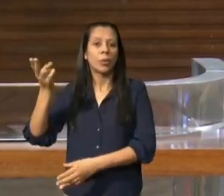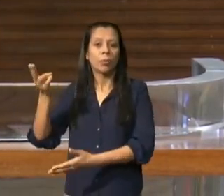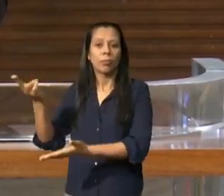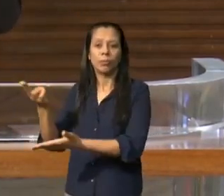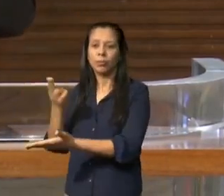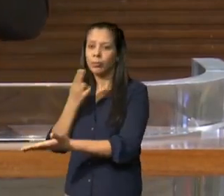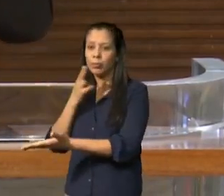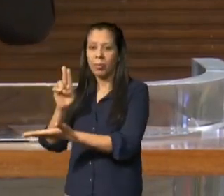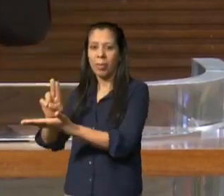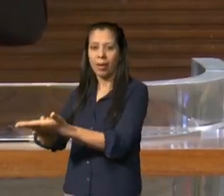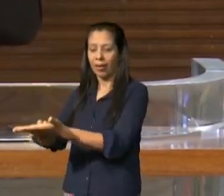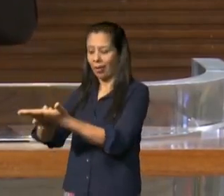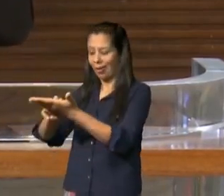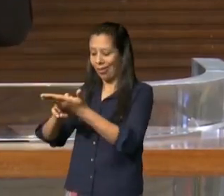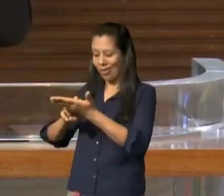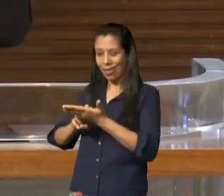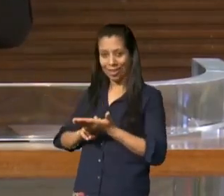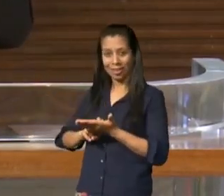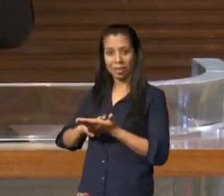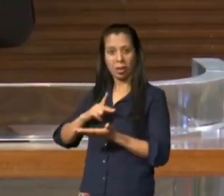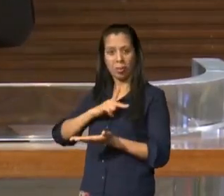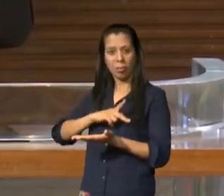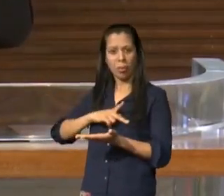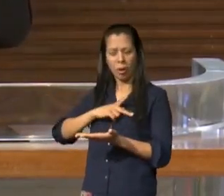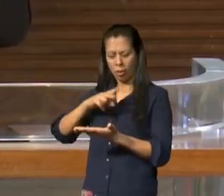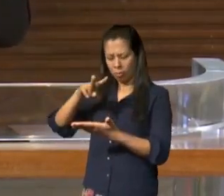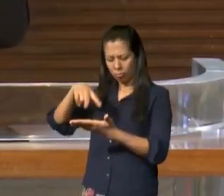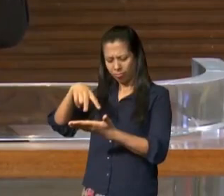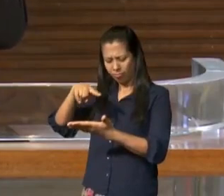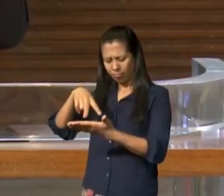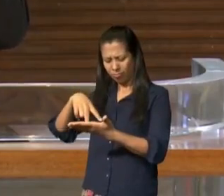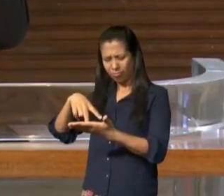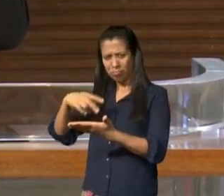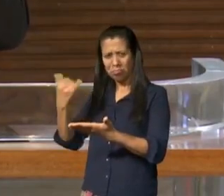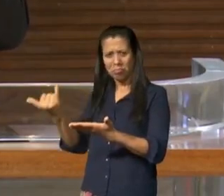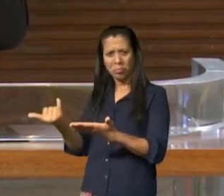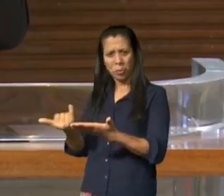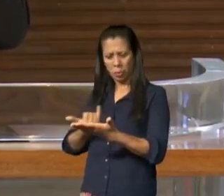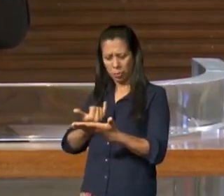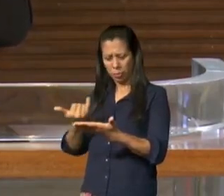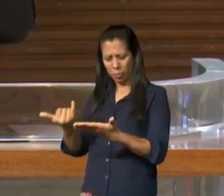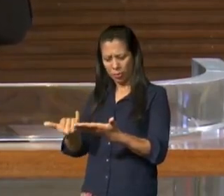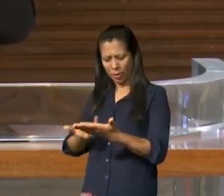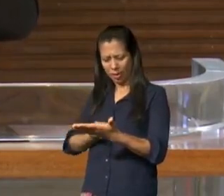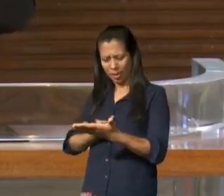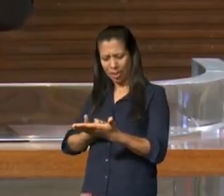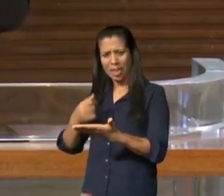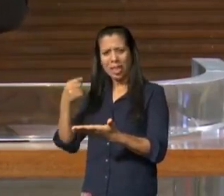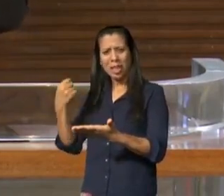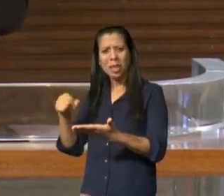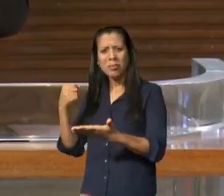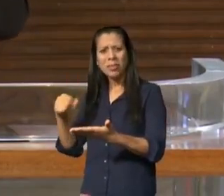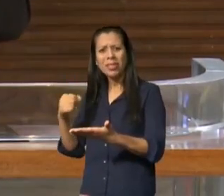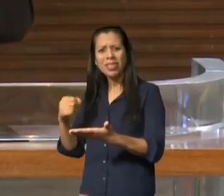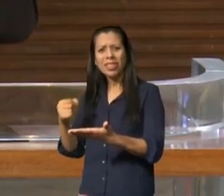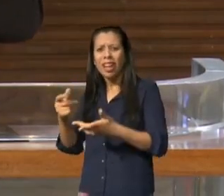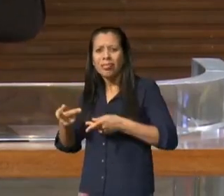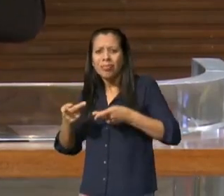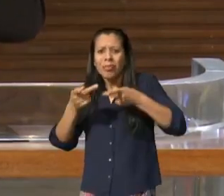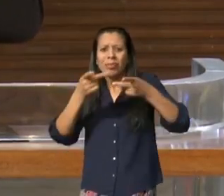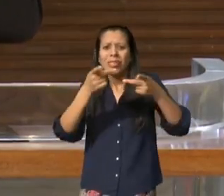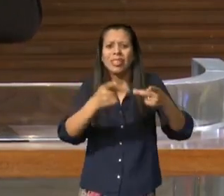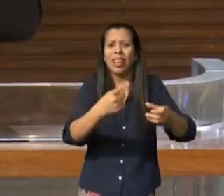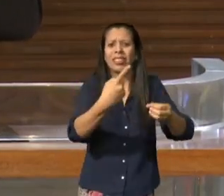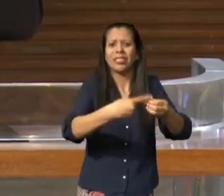carta ele recebe a informação de que a igreja de Corinto precisava dele mas ele não podia ir para lá